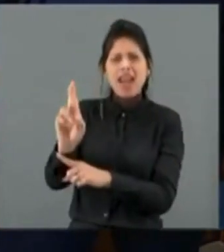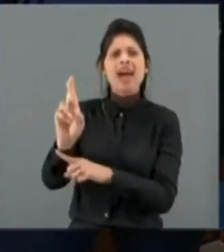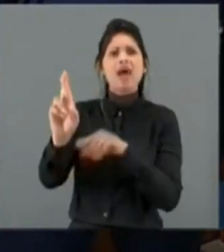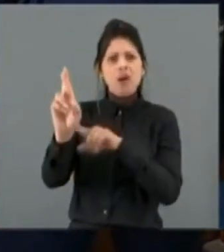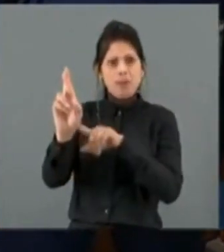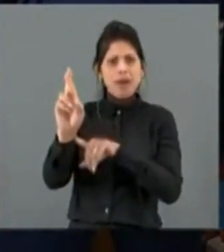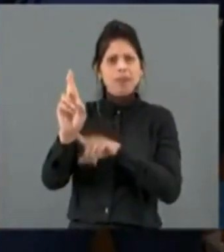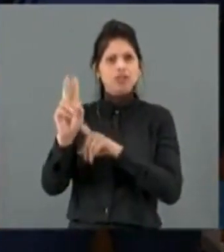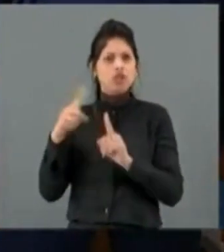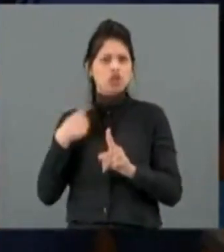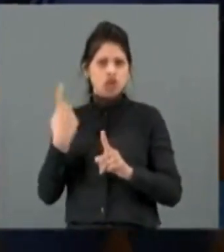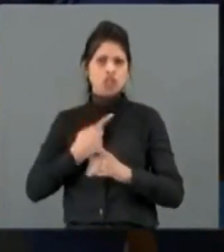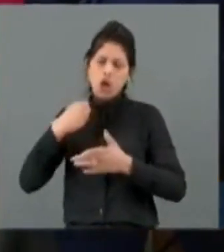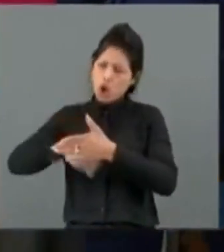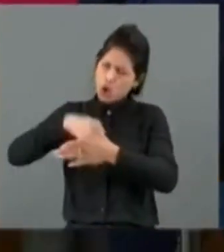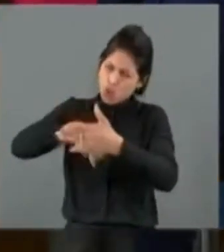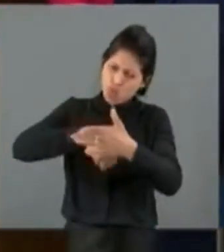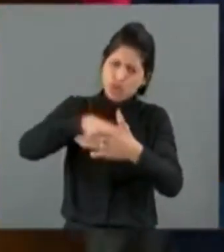pela verdade.